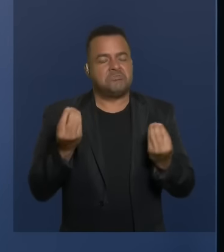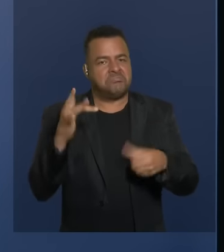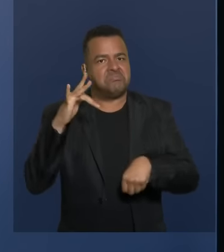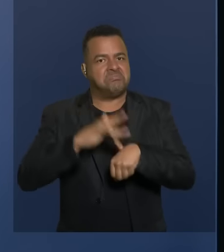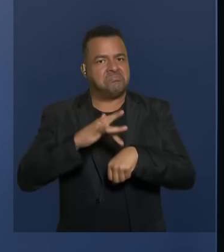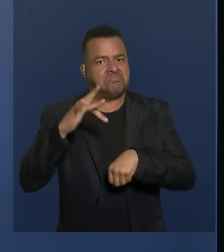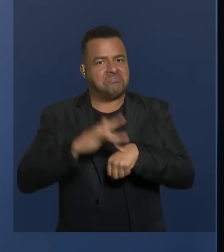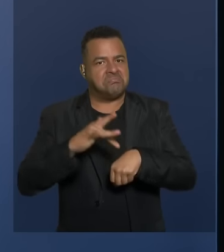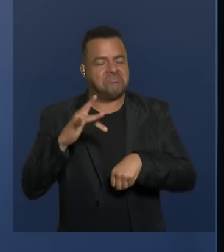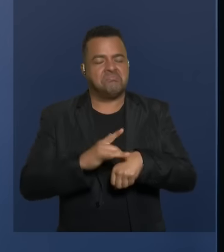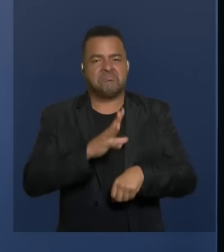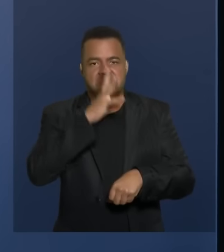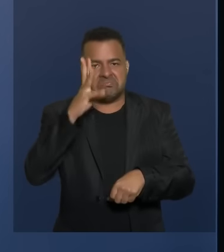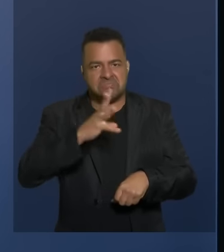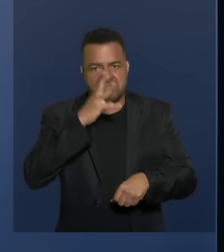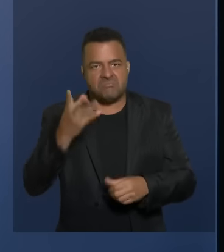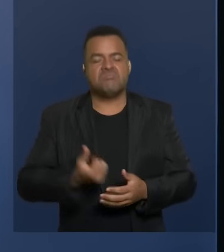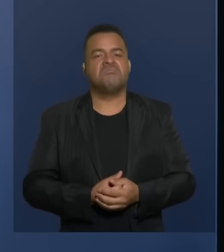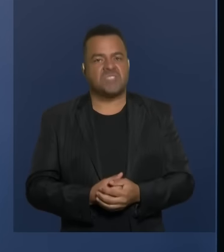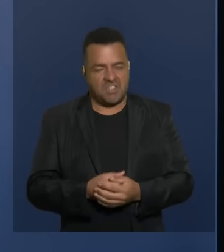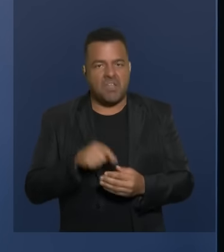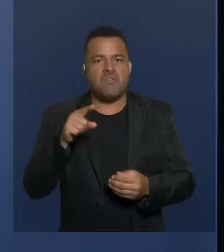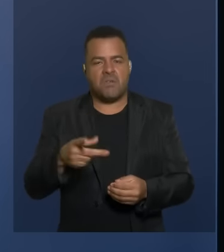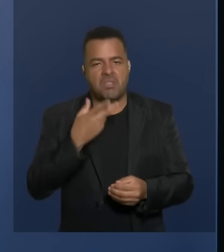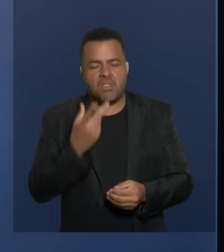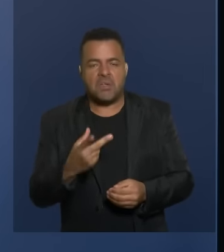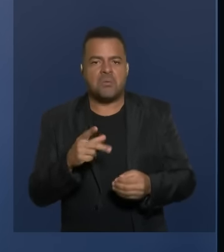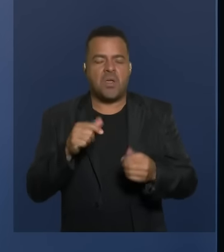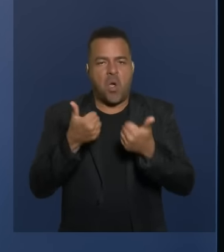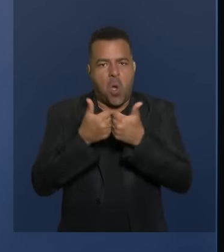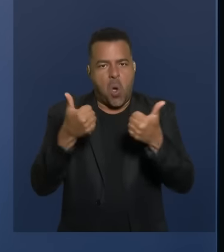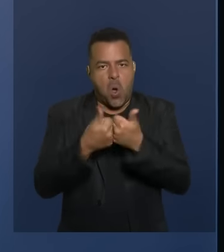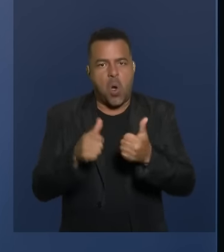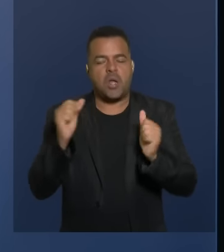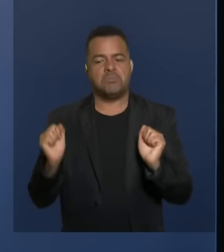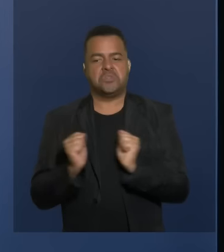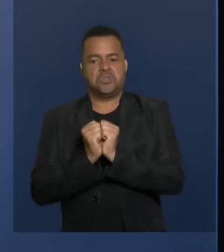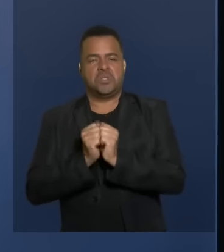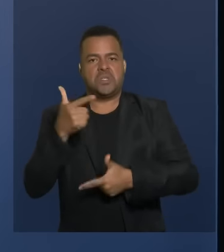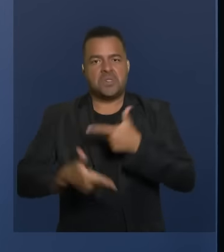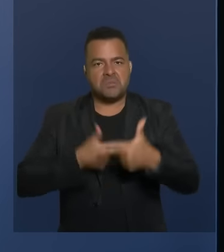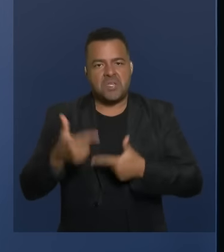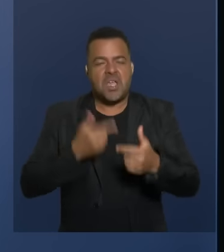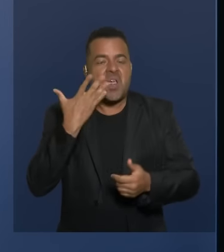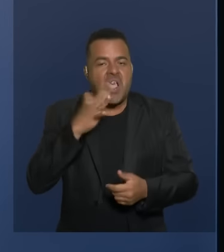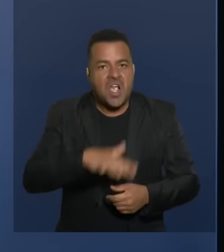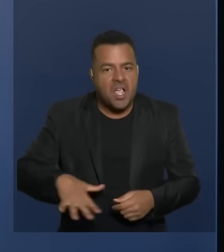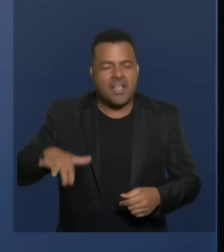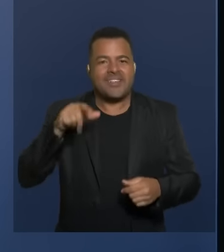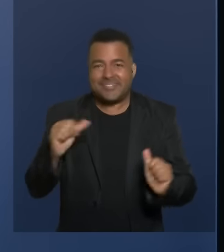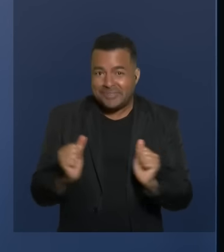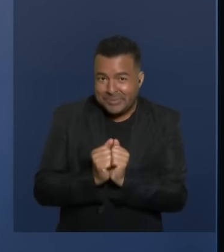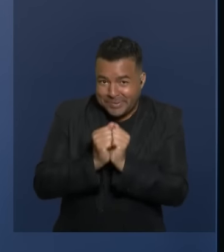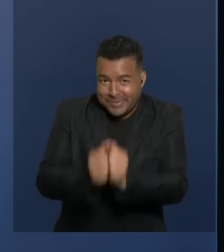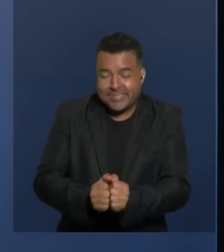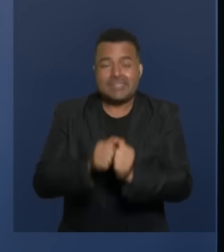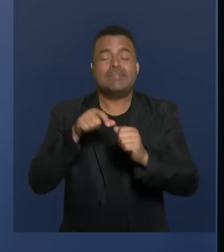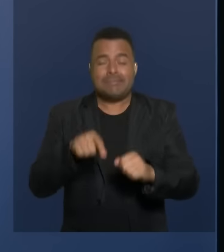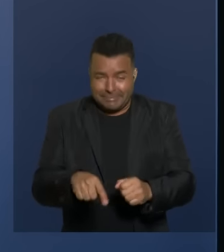retirar os profissionais, até dos ônibus que acompanhavam as crianças. precisamos ter escolas inclusivas,